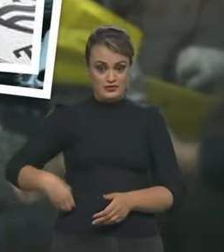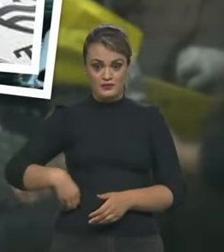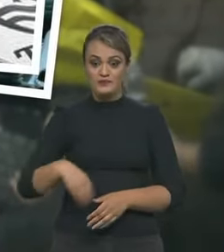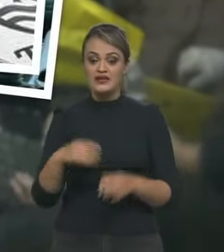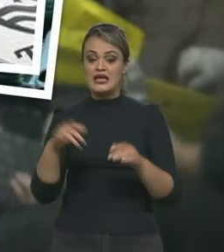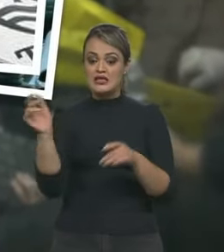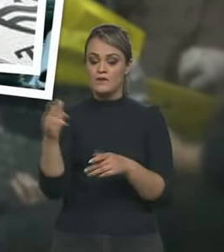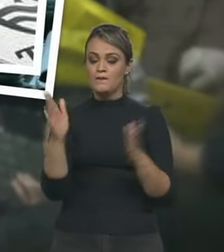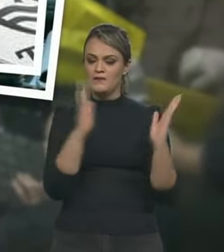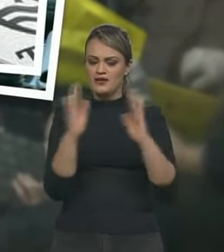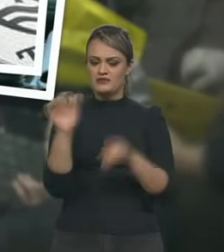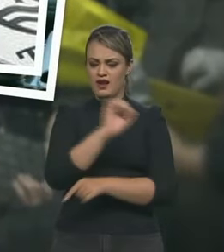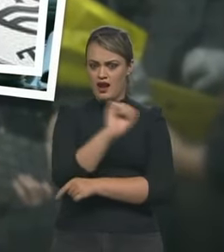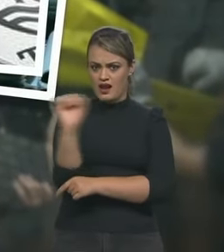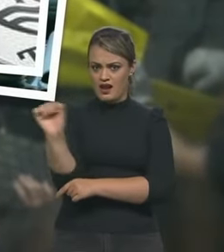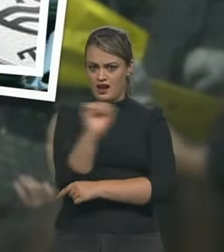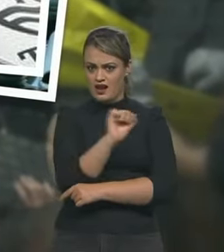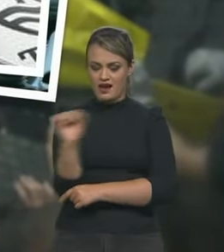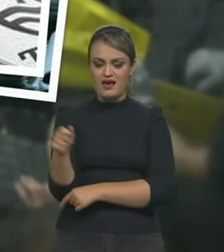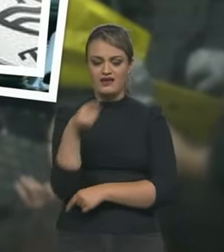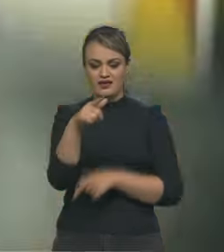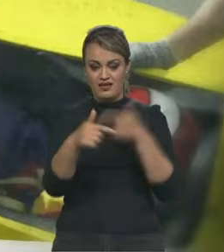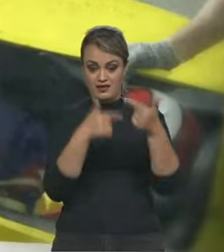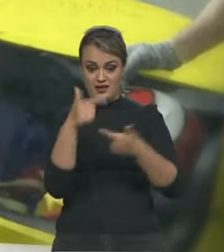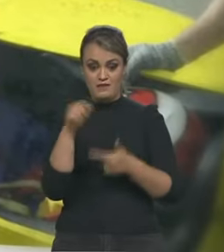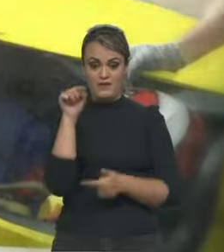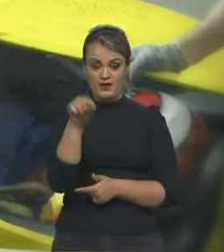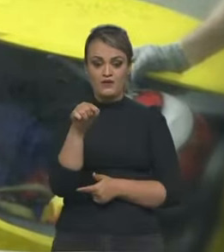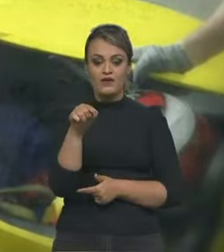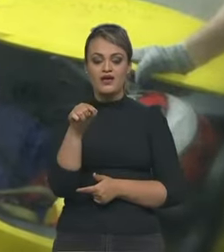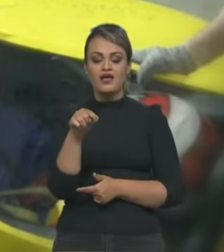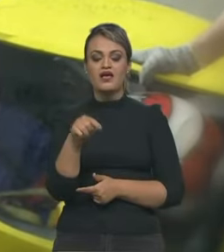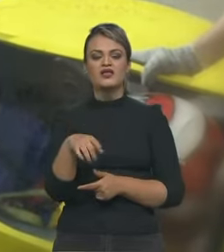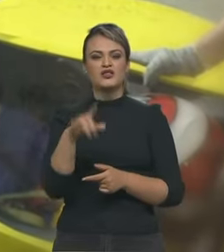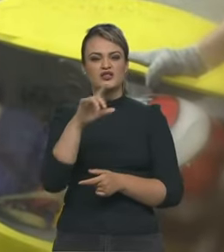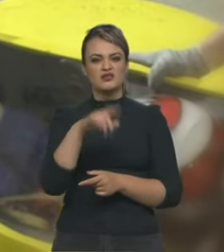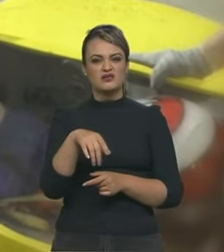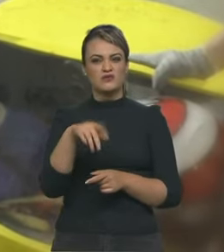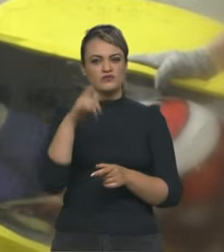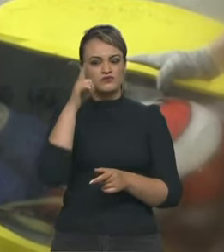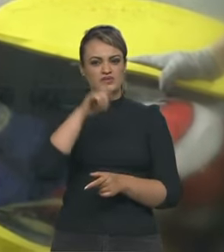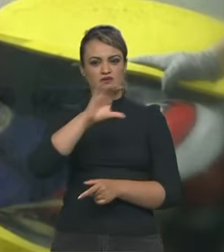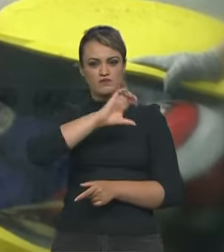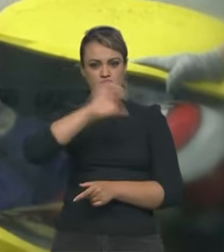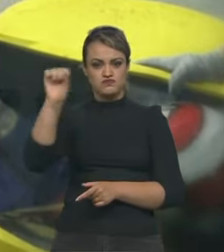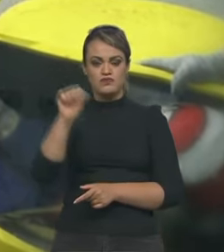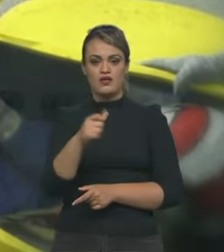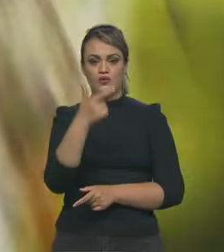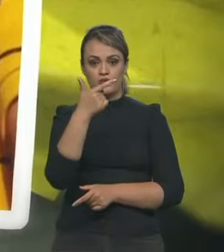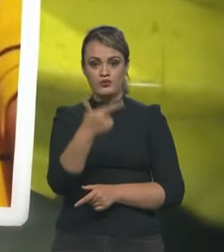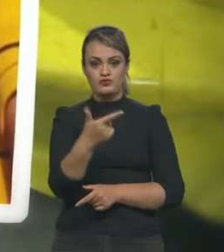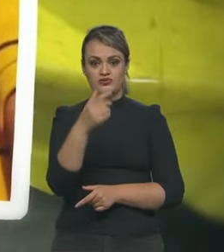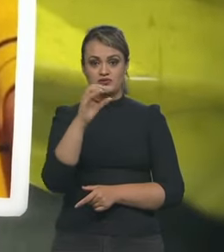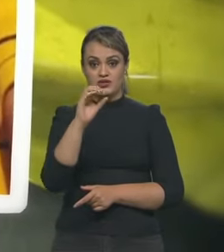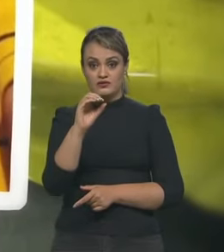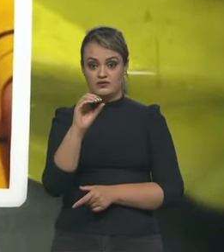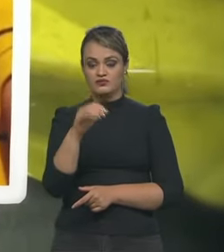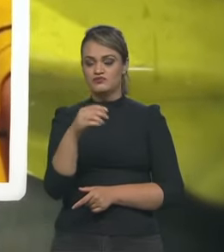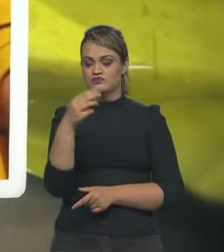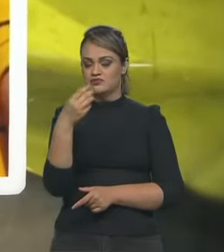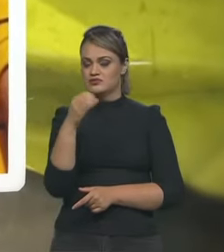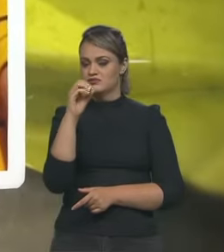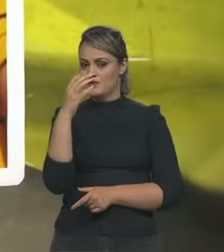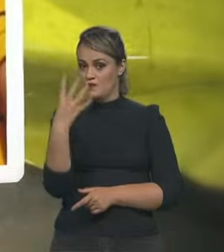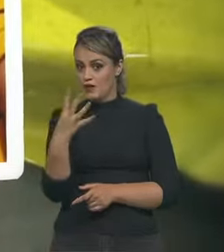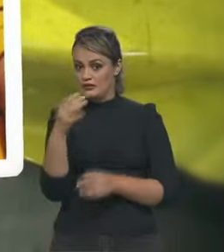1, principal categoria do automobilismo internacional, em 204 grandes prêmios disputados, conquistou três